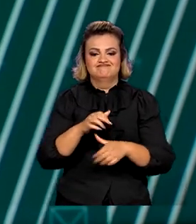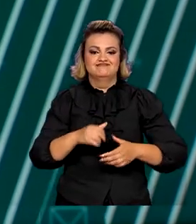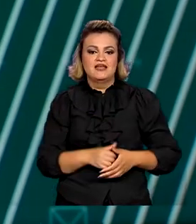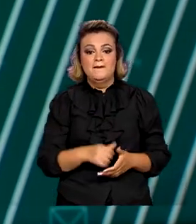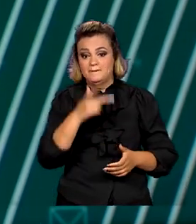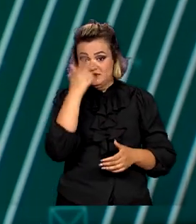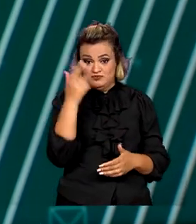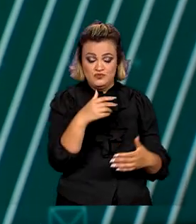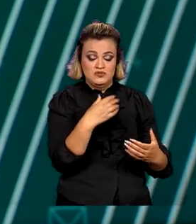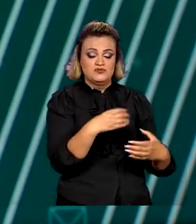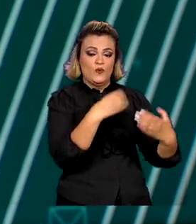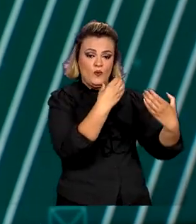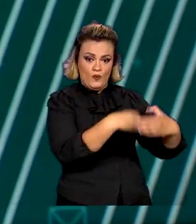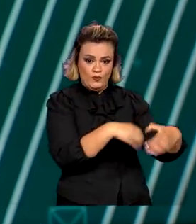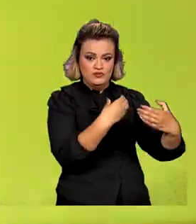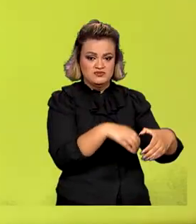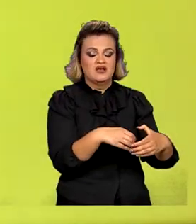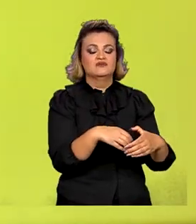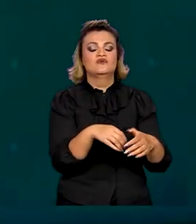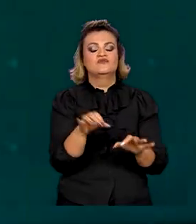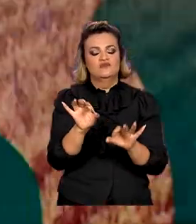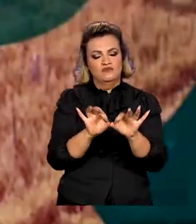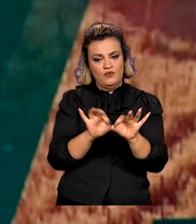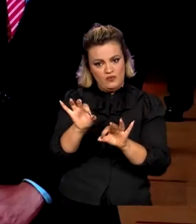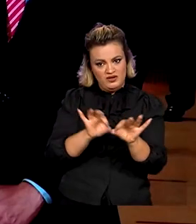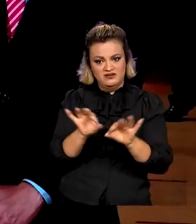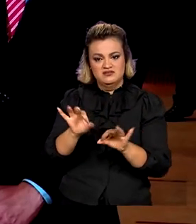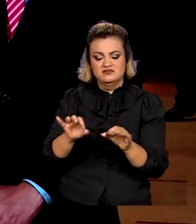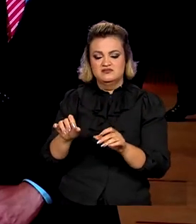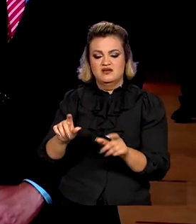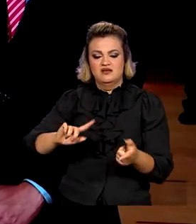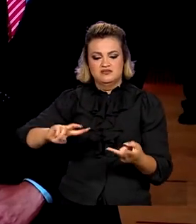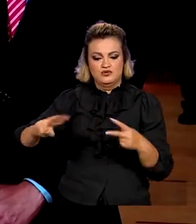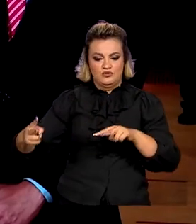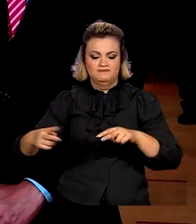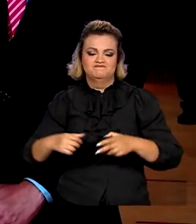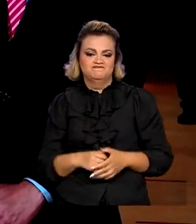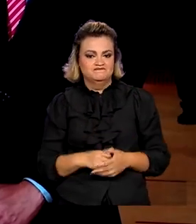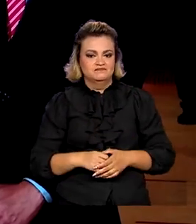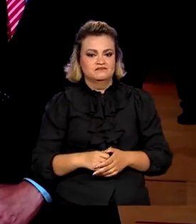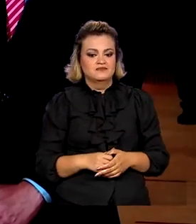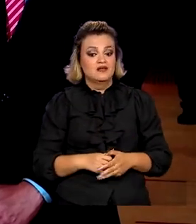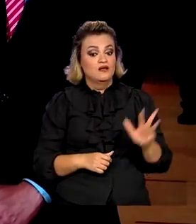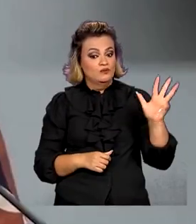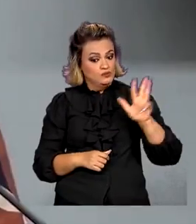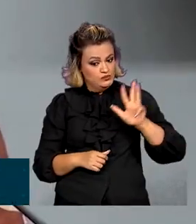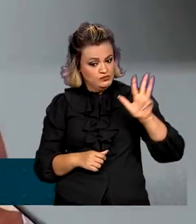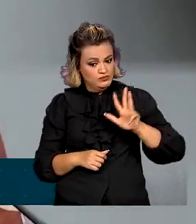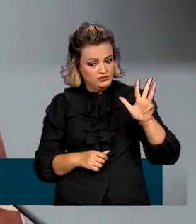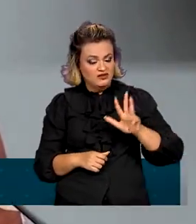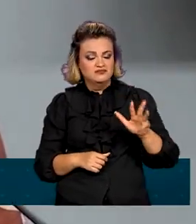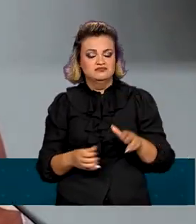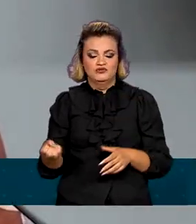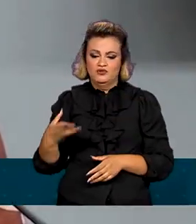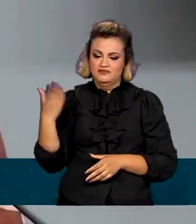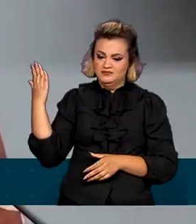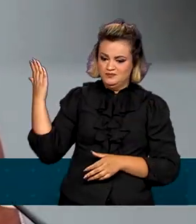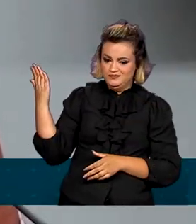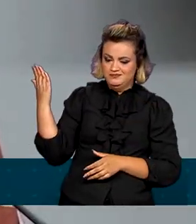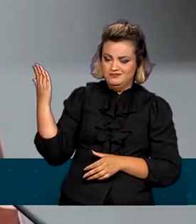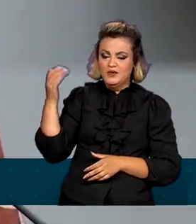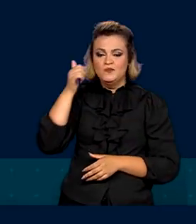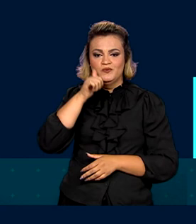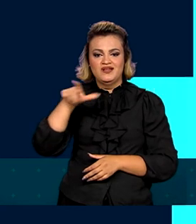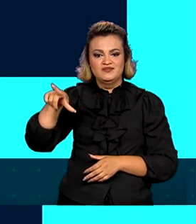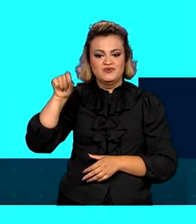concursados assumem a gestão de transição. O presidente Luiz Inácio Lula da Silva nomeou a jornalista